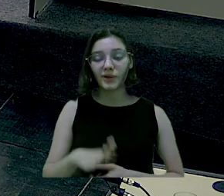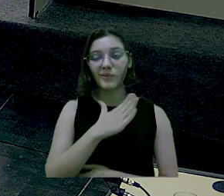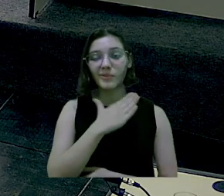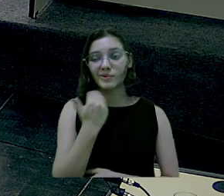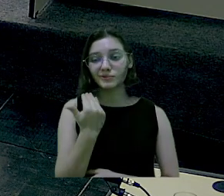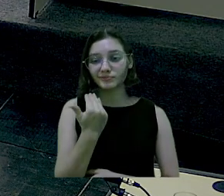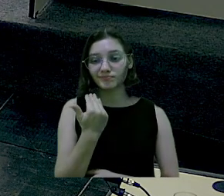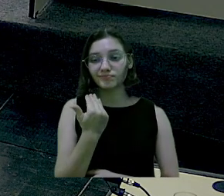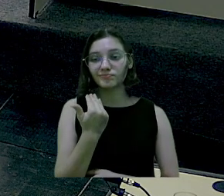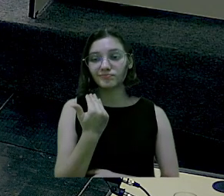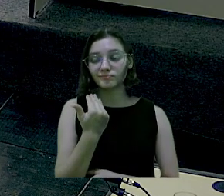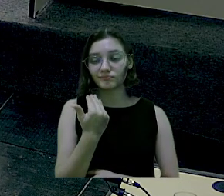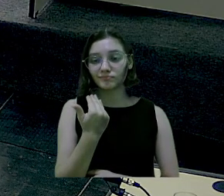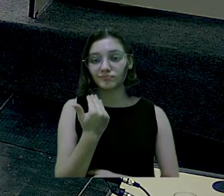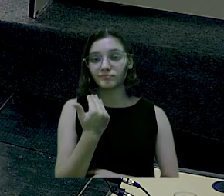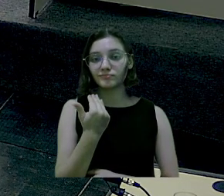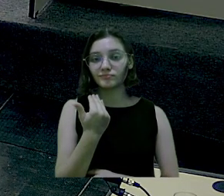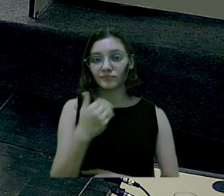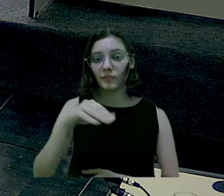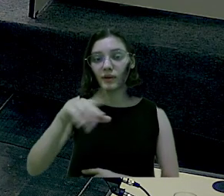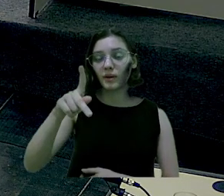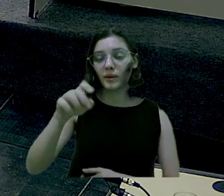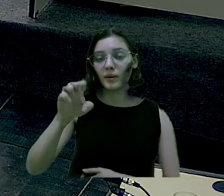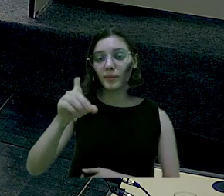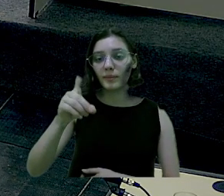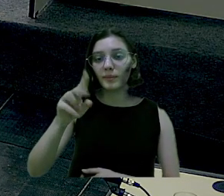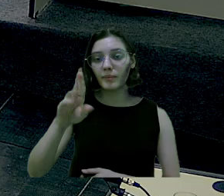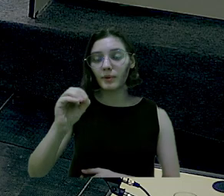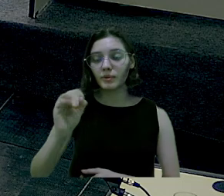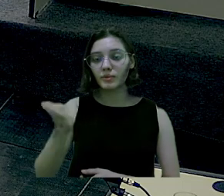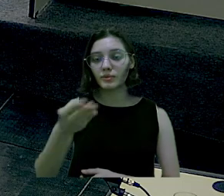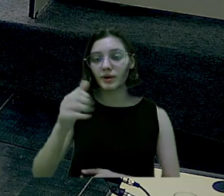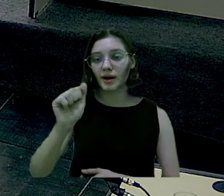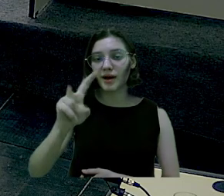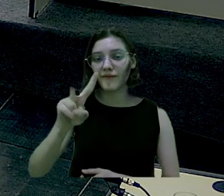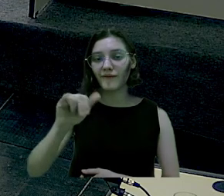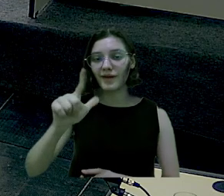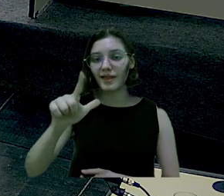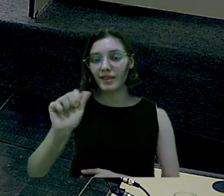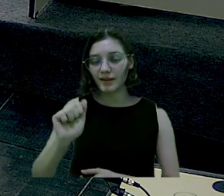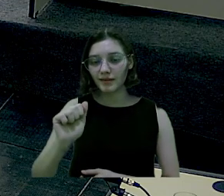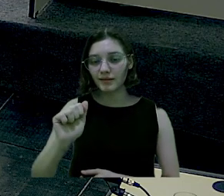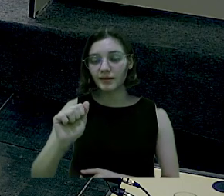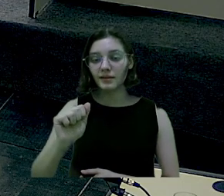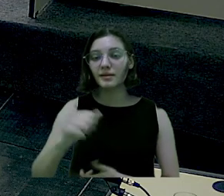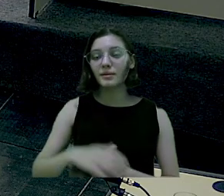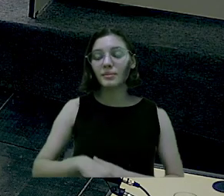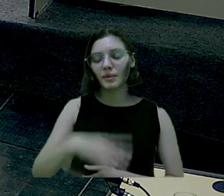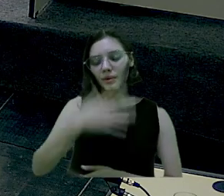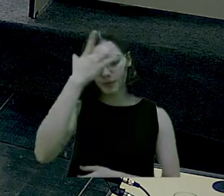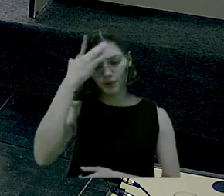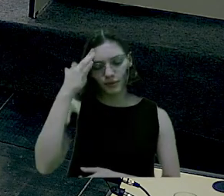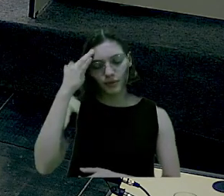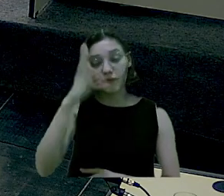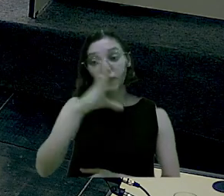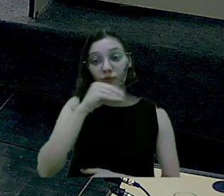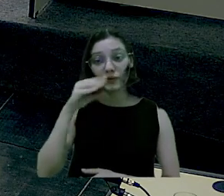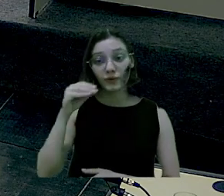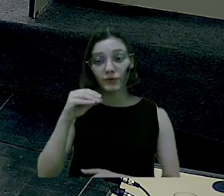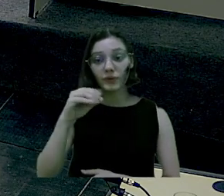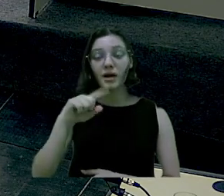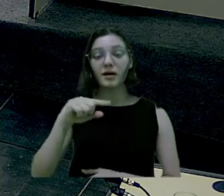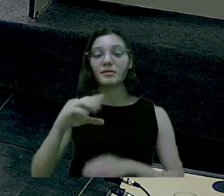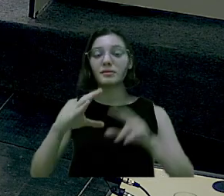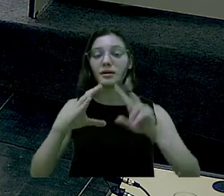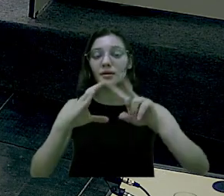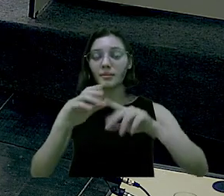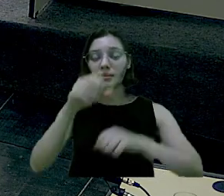o falecimento do senhor Pedro de Ávila Silveira, pessoal que foi funcionário